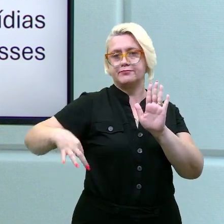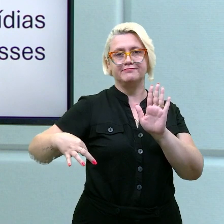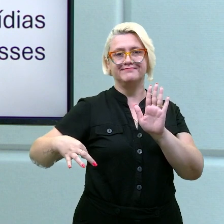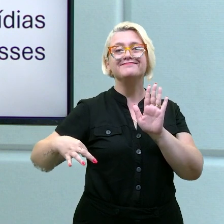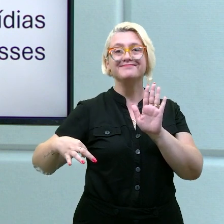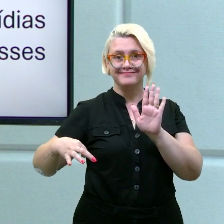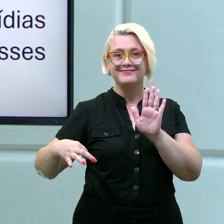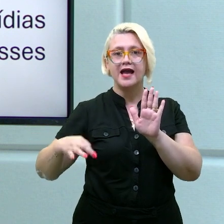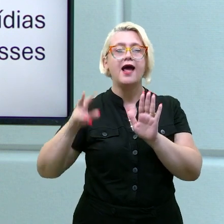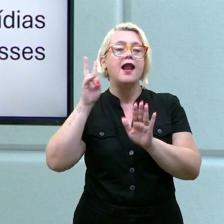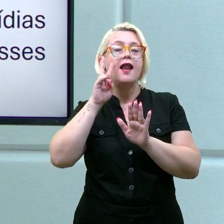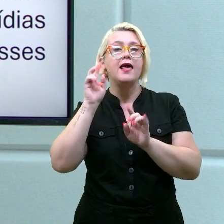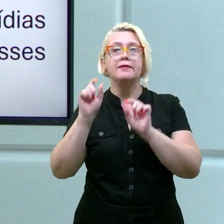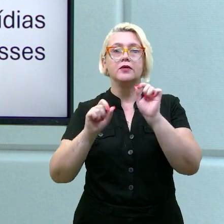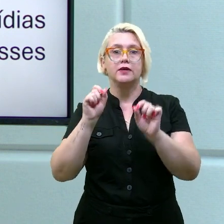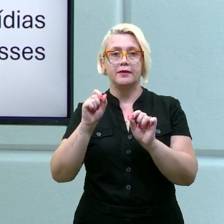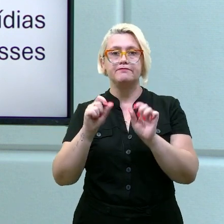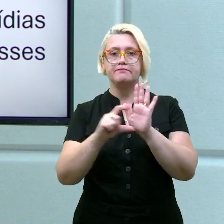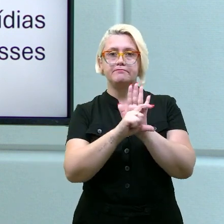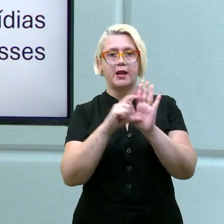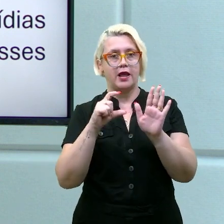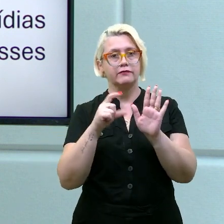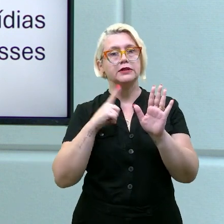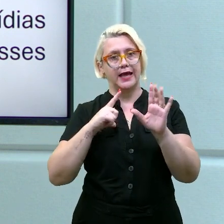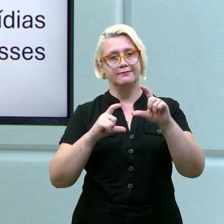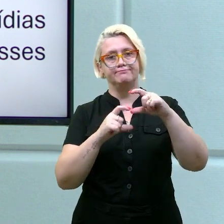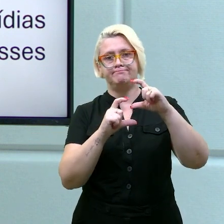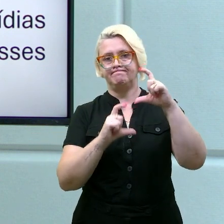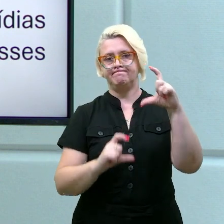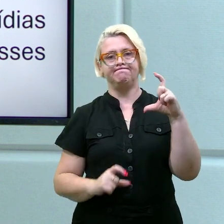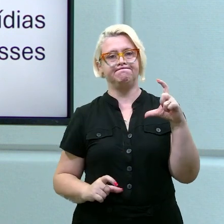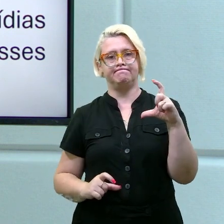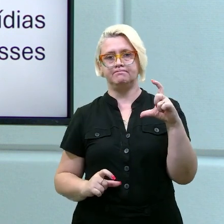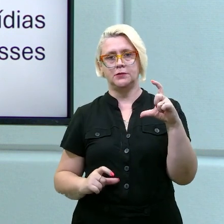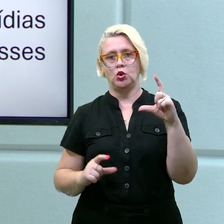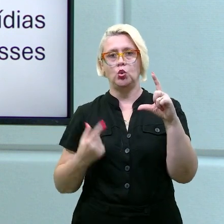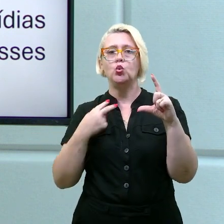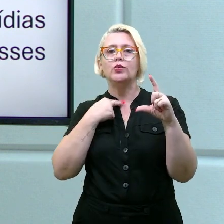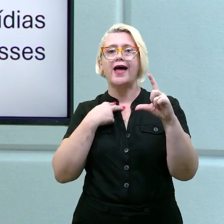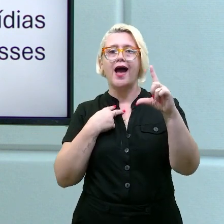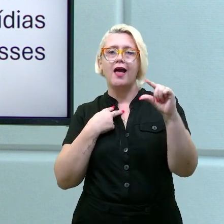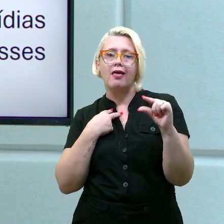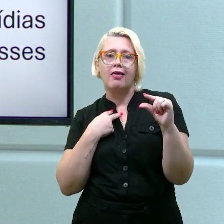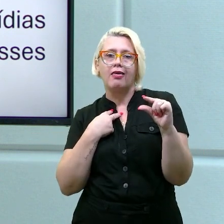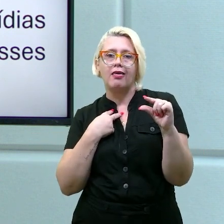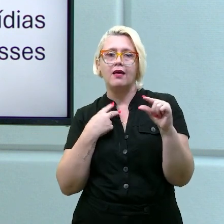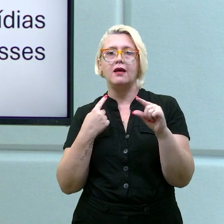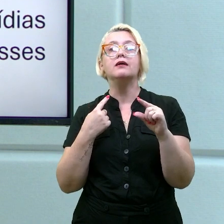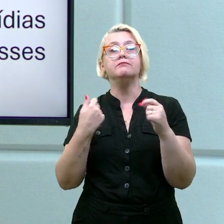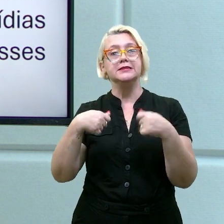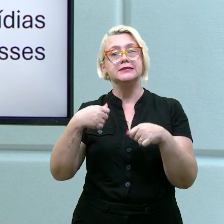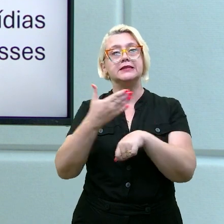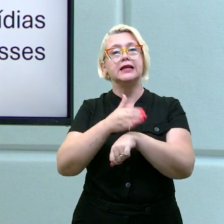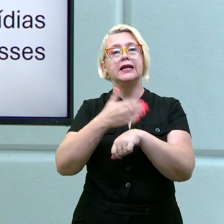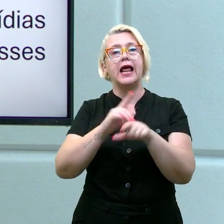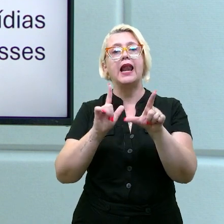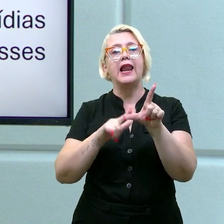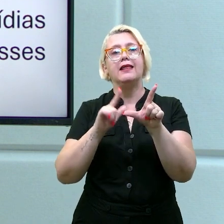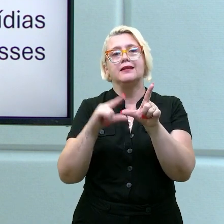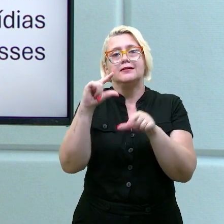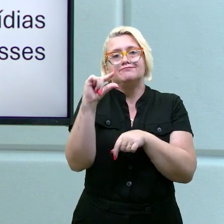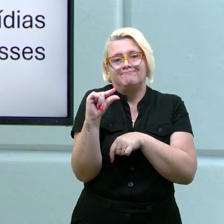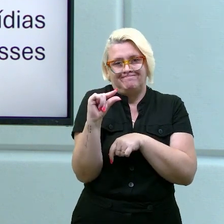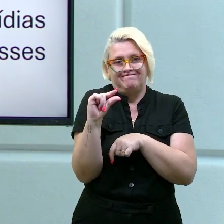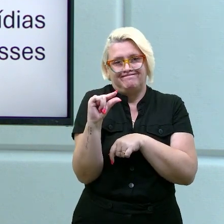perfeito. E lembra, fica um parágrafo grande. Não tem jeito de não ficar. Então, vamos diminuindo essa letrinha por aí, porque tem muito que